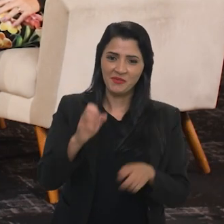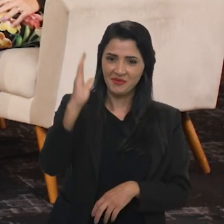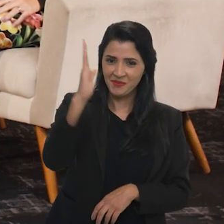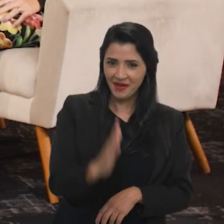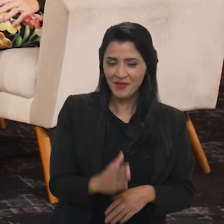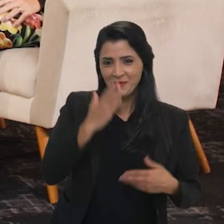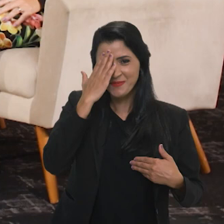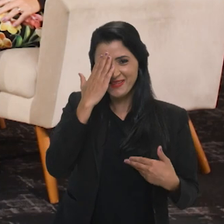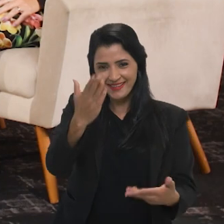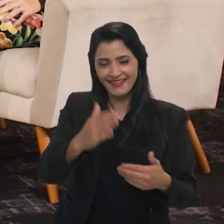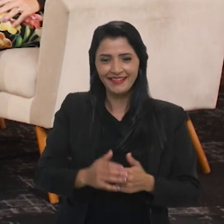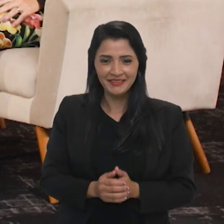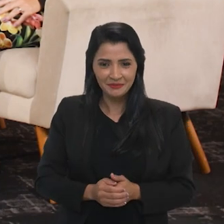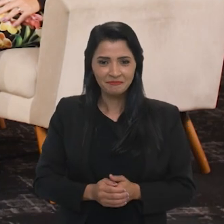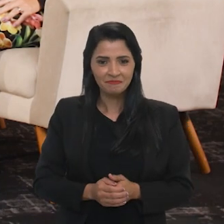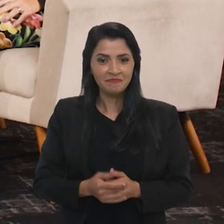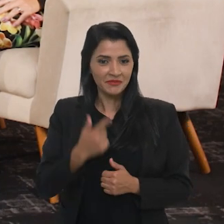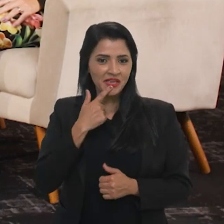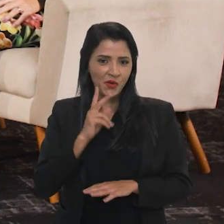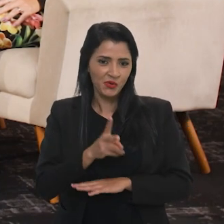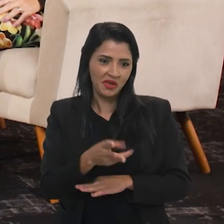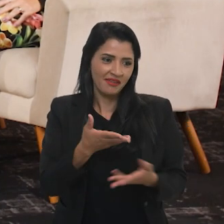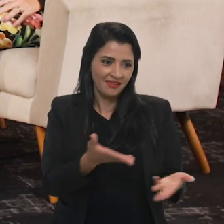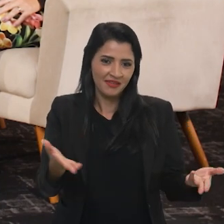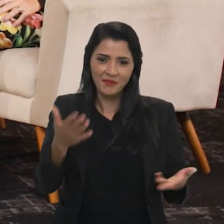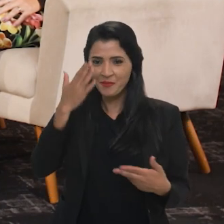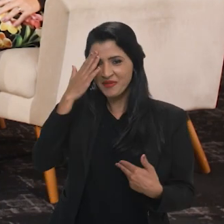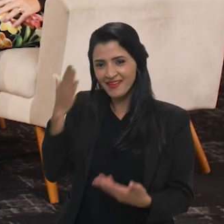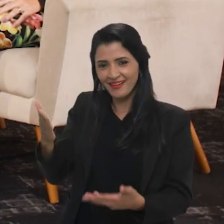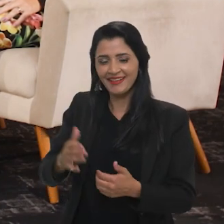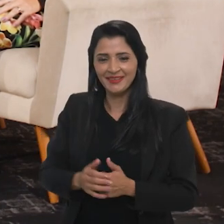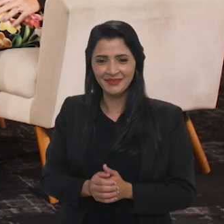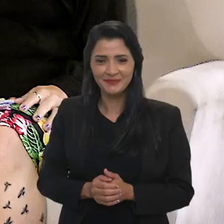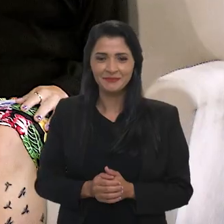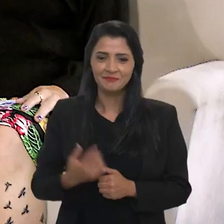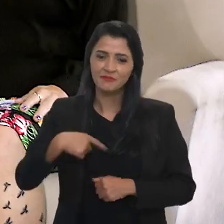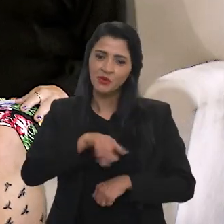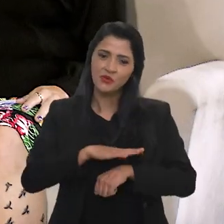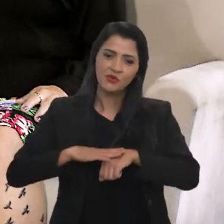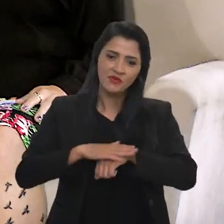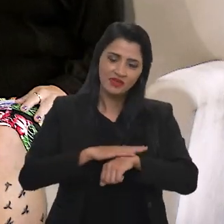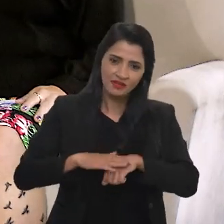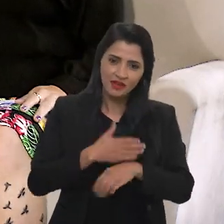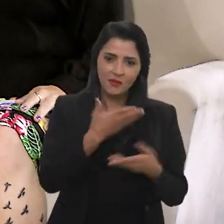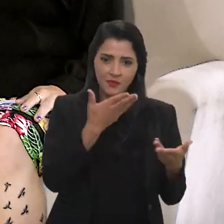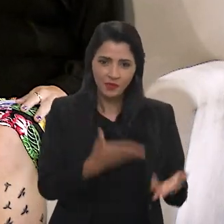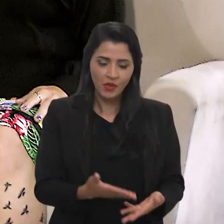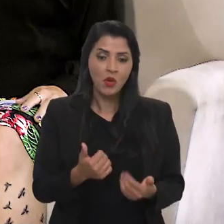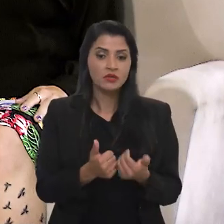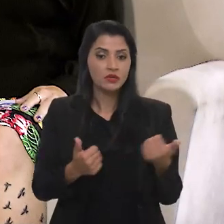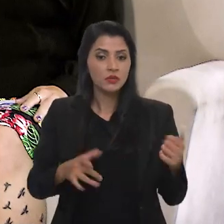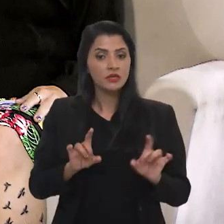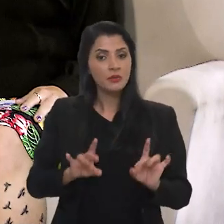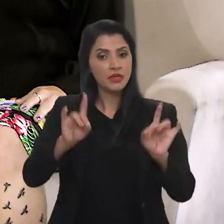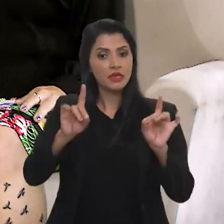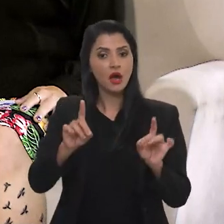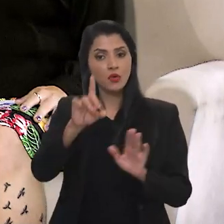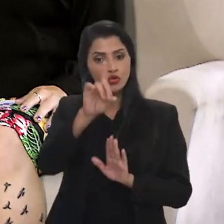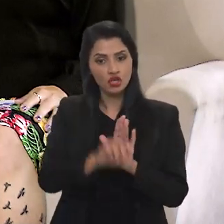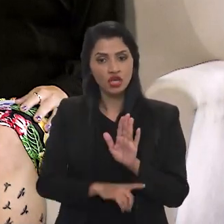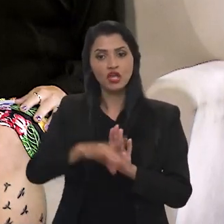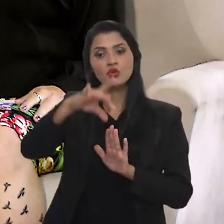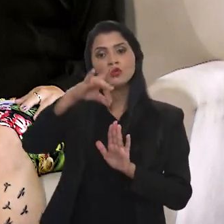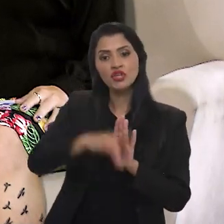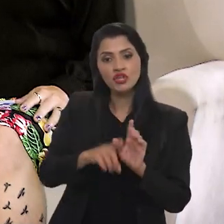obrigada pela participação. Faltou muito. Bom tê-la aqui, Carol. Obrigada, Paulo. Nós conversamos com assessora especial de